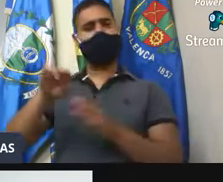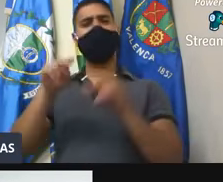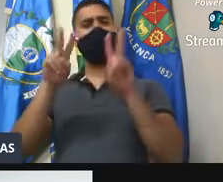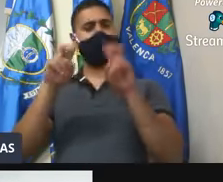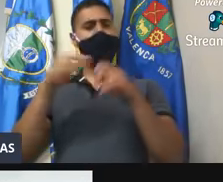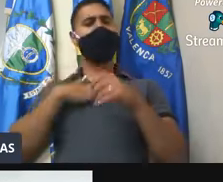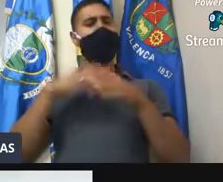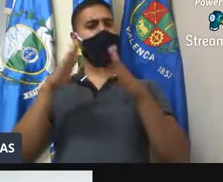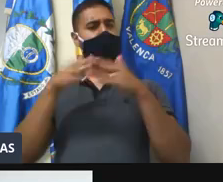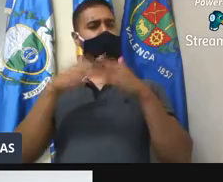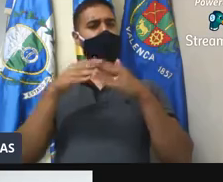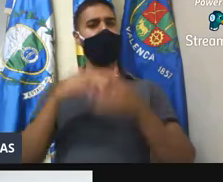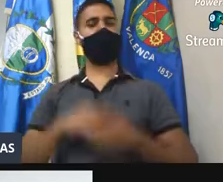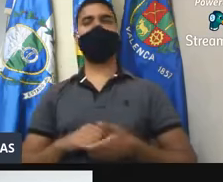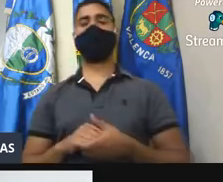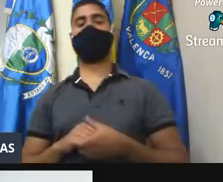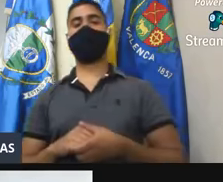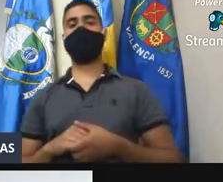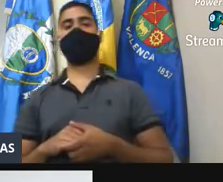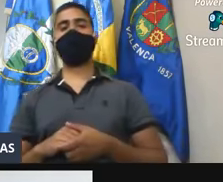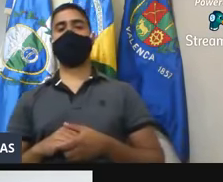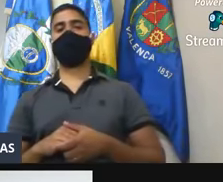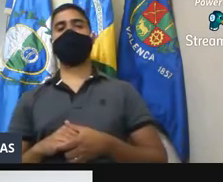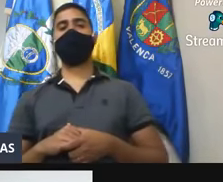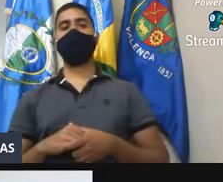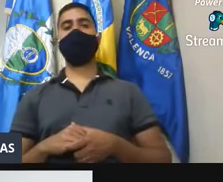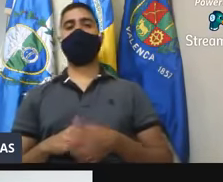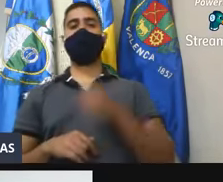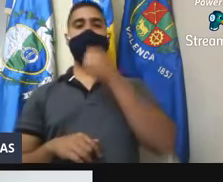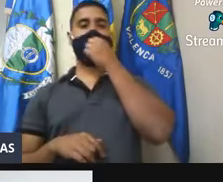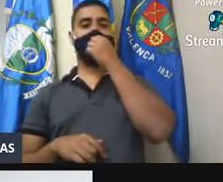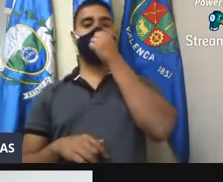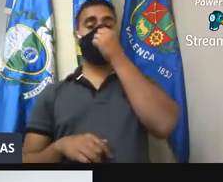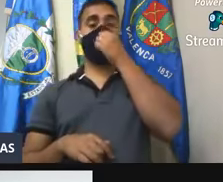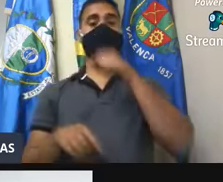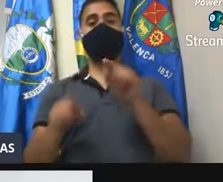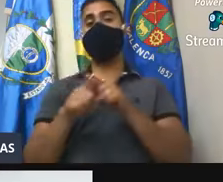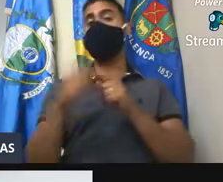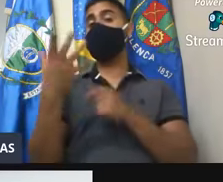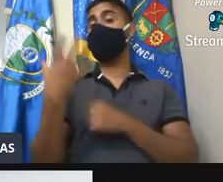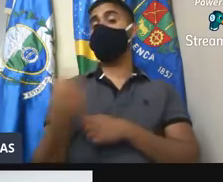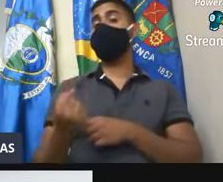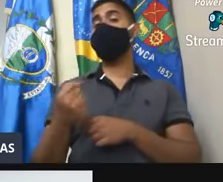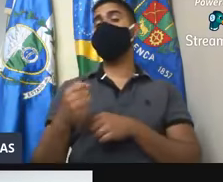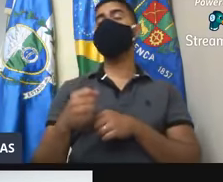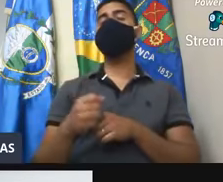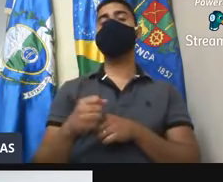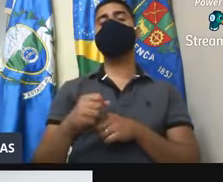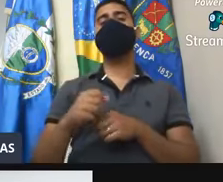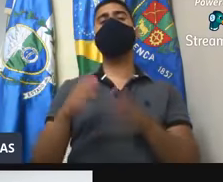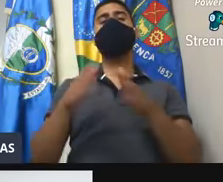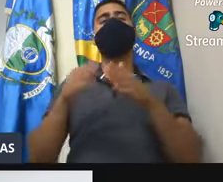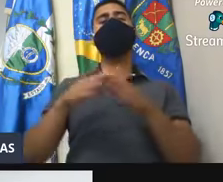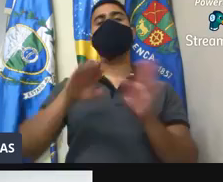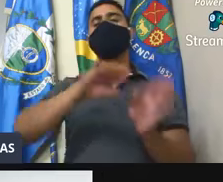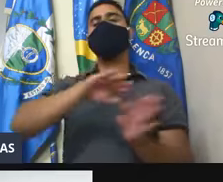o seu requerimento, pede a retirada e acatado a retirada do